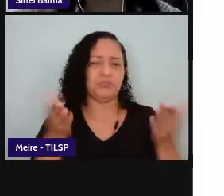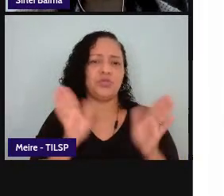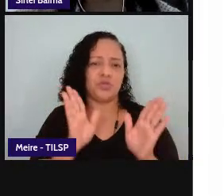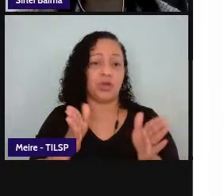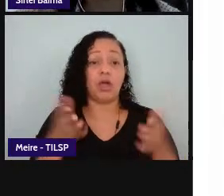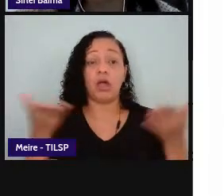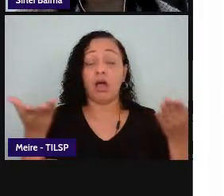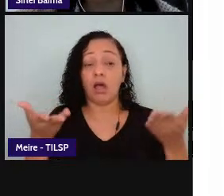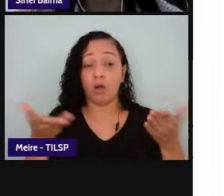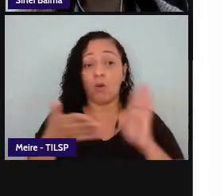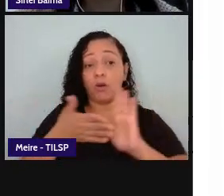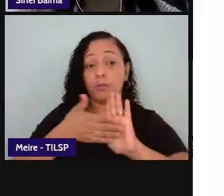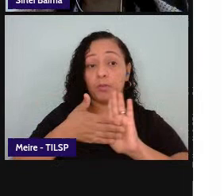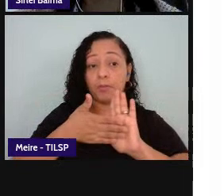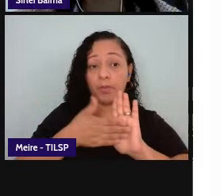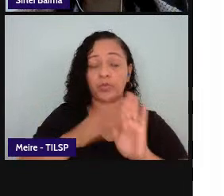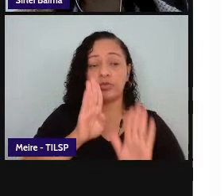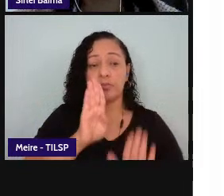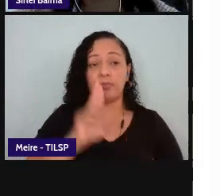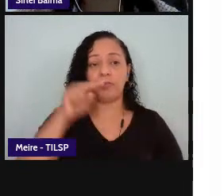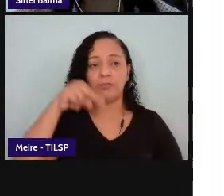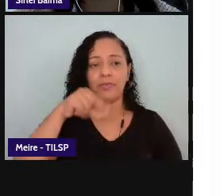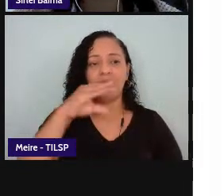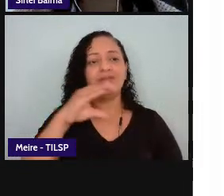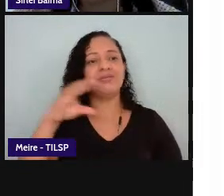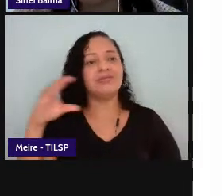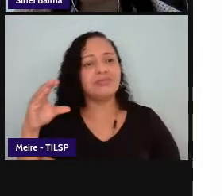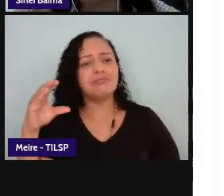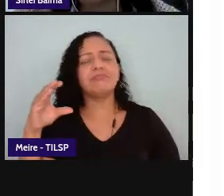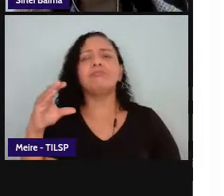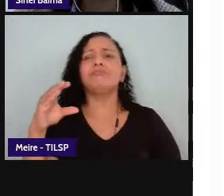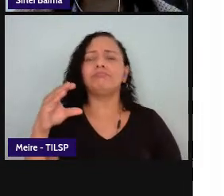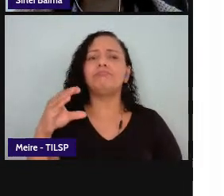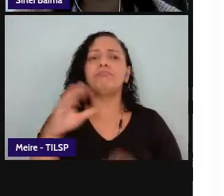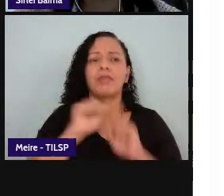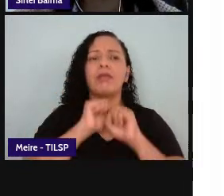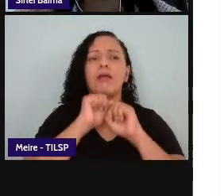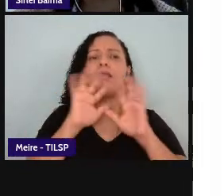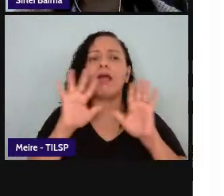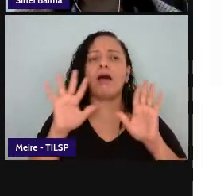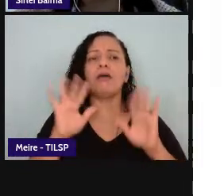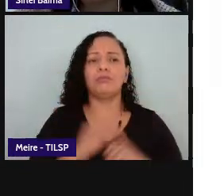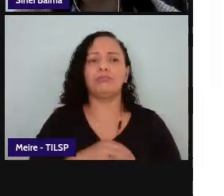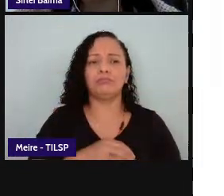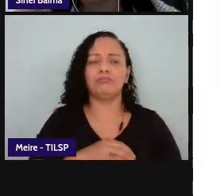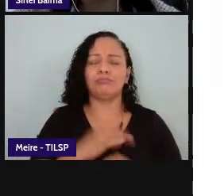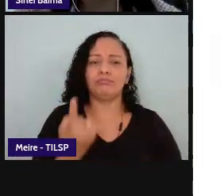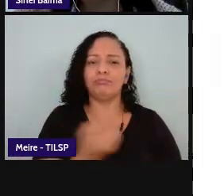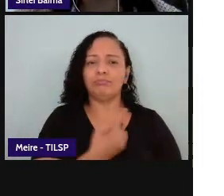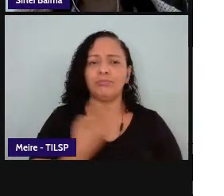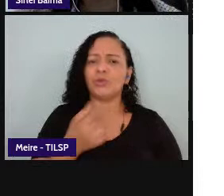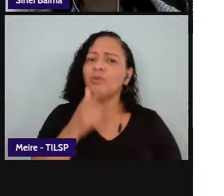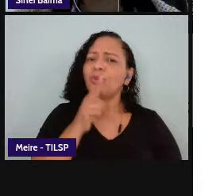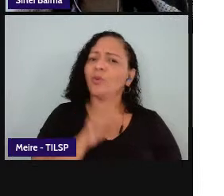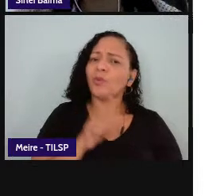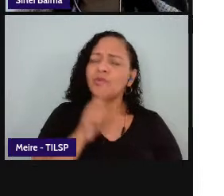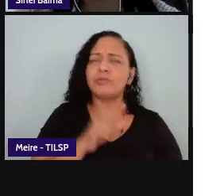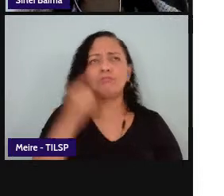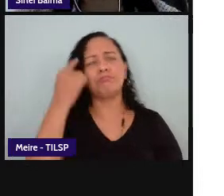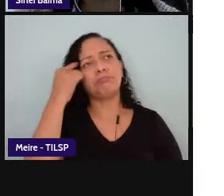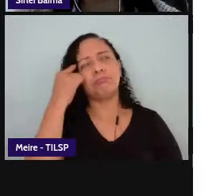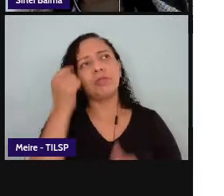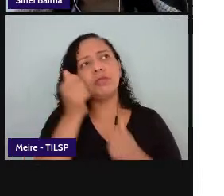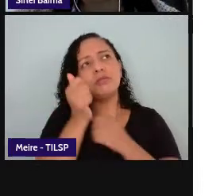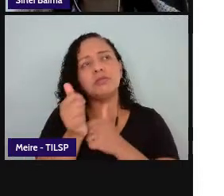proposição da BNCC ele fica mais evidente para que a gente consiga ir pensando em